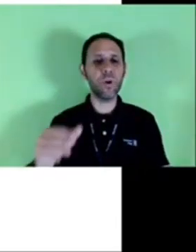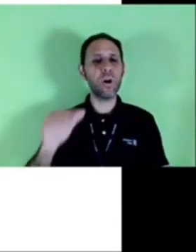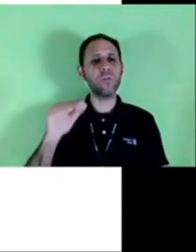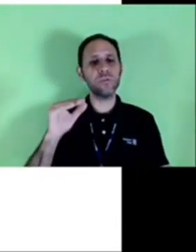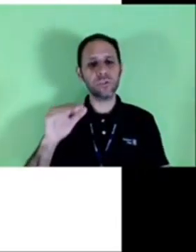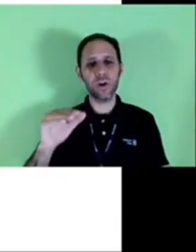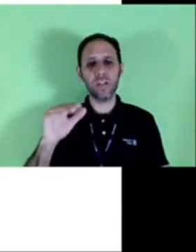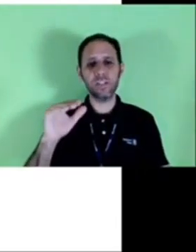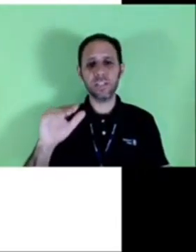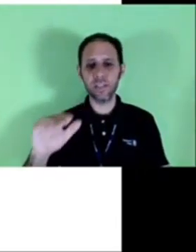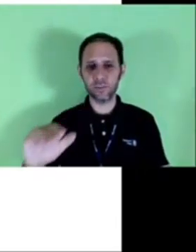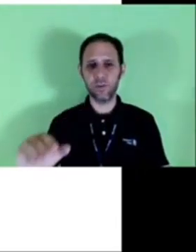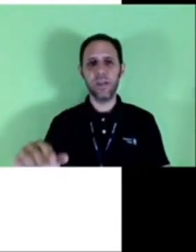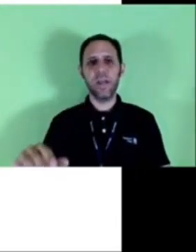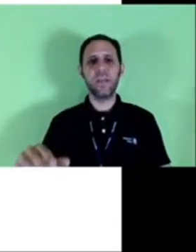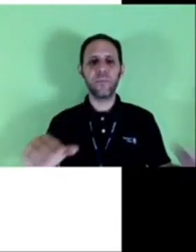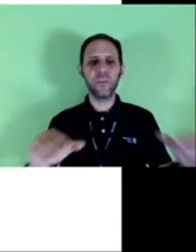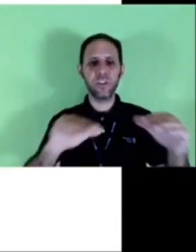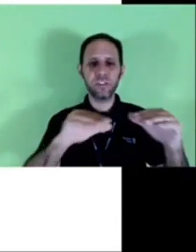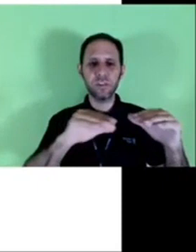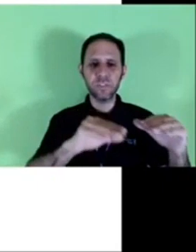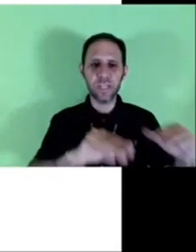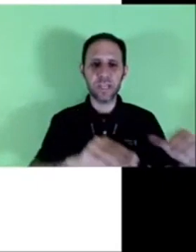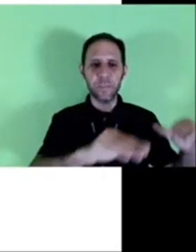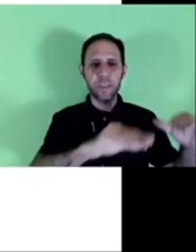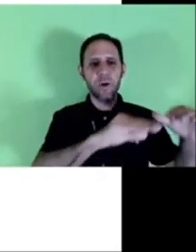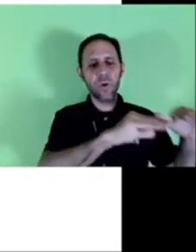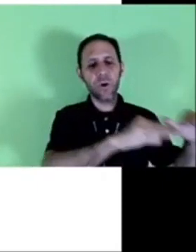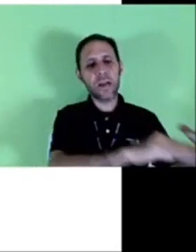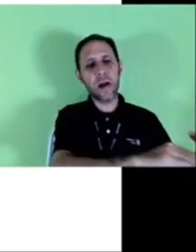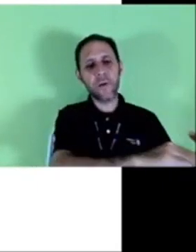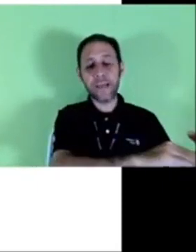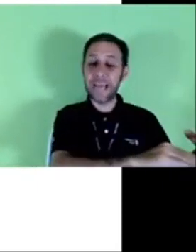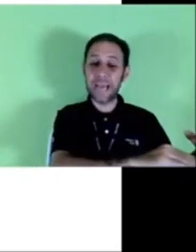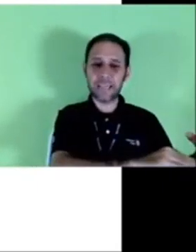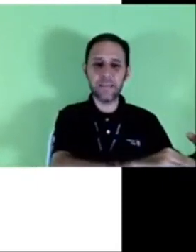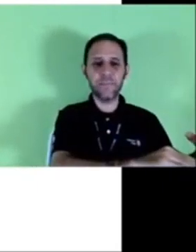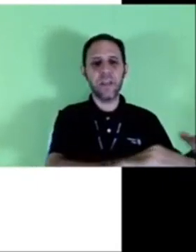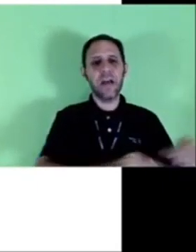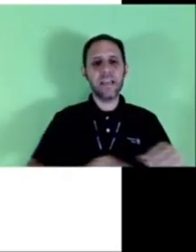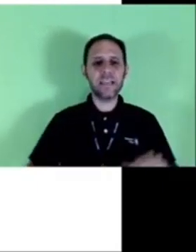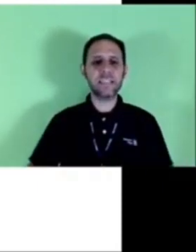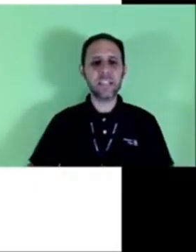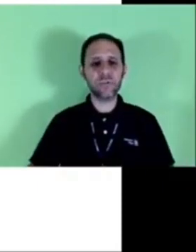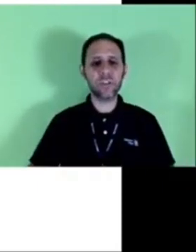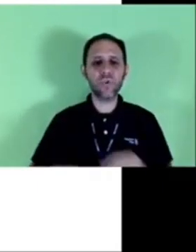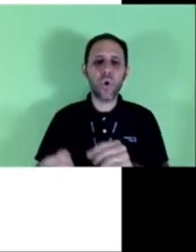vai estar num bloco só de texto. Depois nós vamos ter o local e a data e a assinatura do